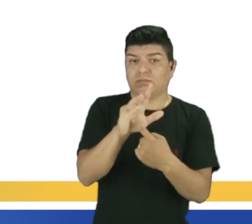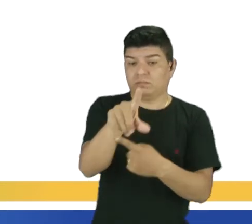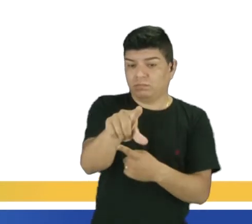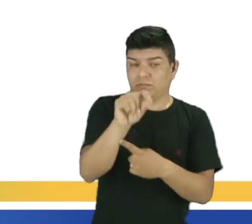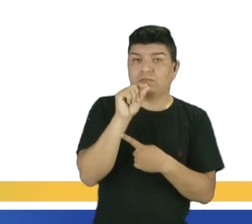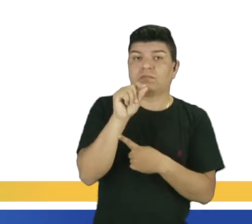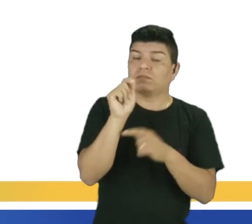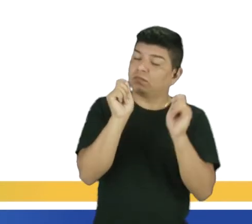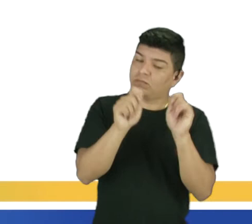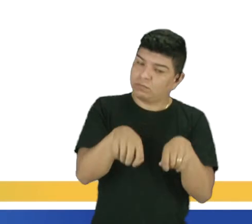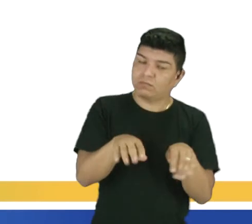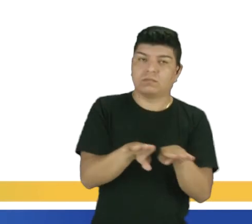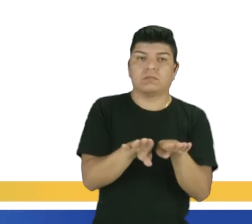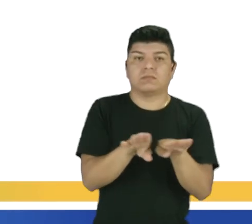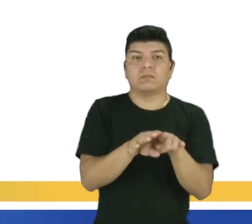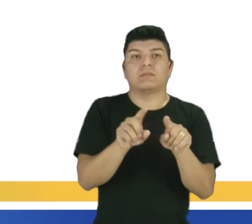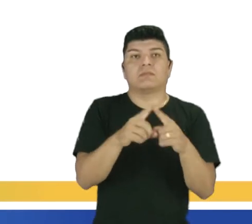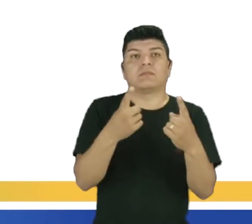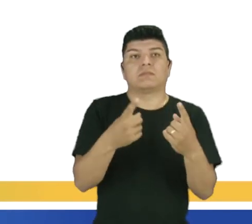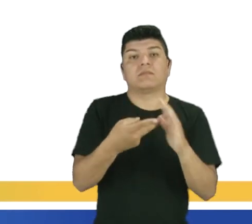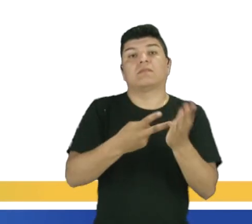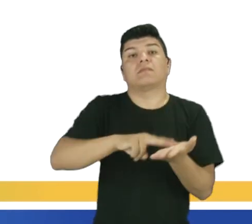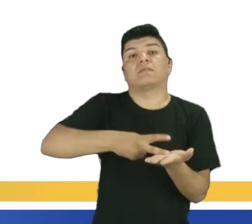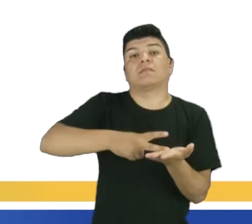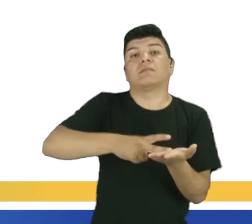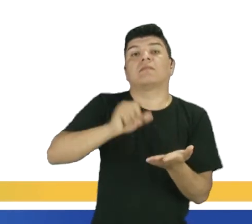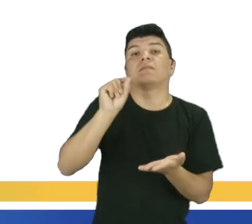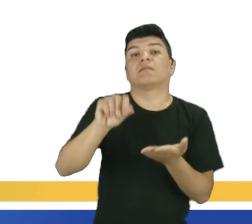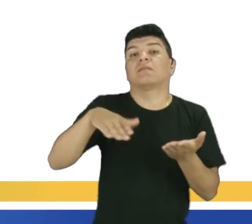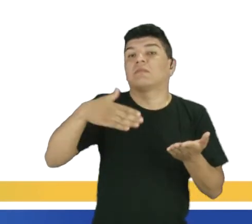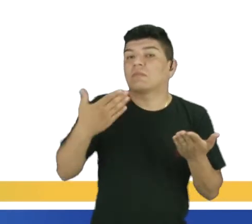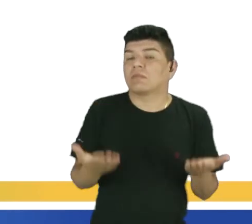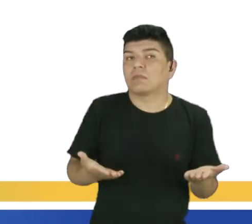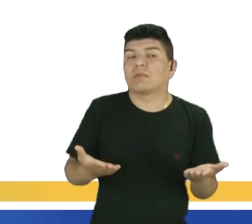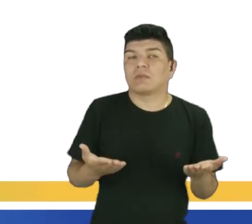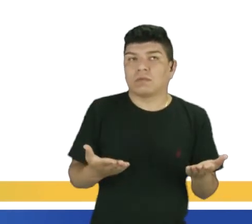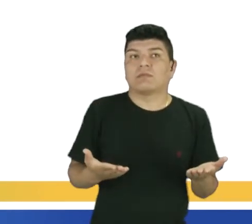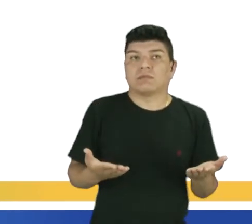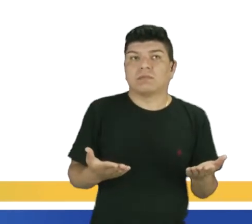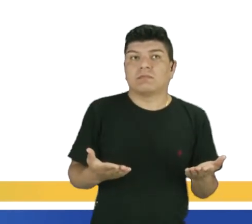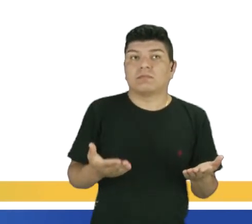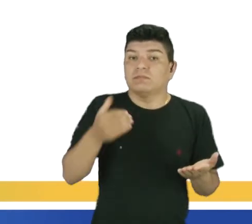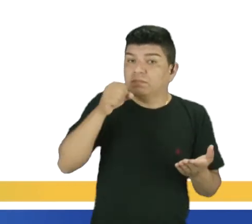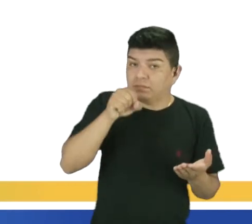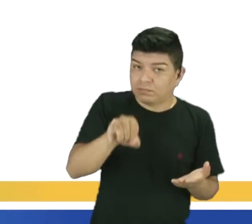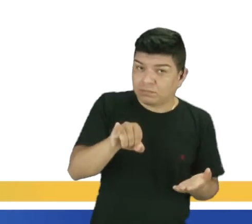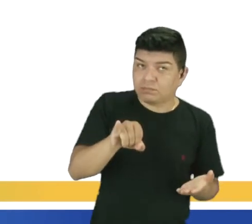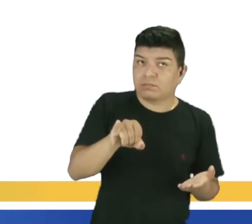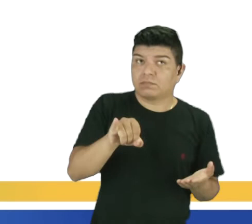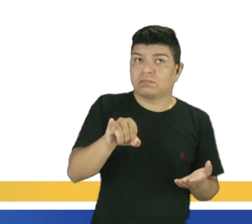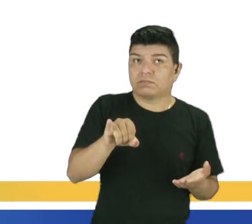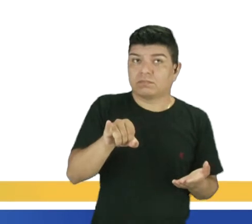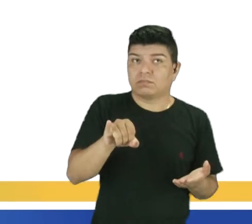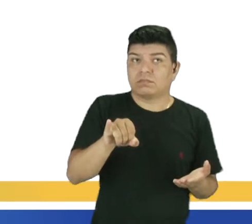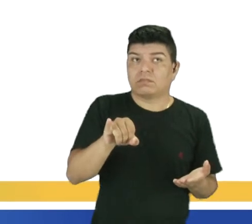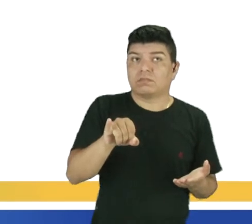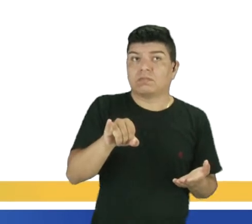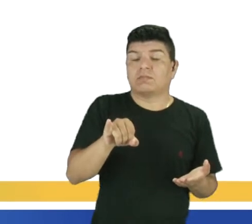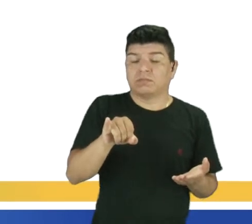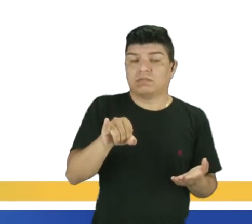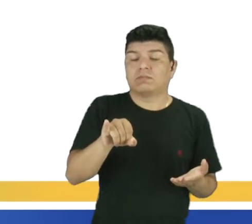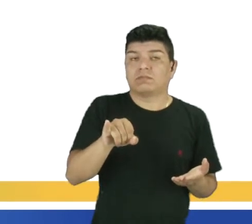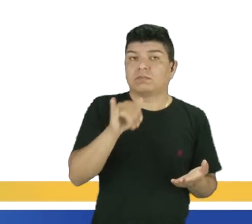escolha ou possibilidade. Mas a tradução fica da seguinte forma. Se ou se.